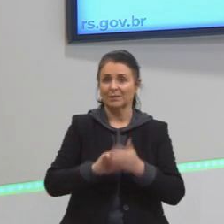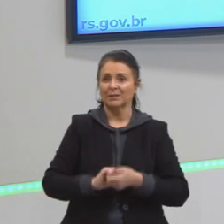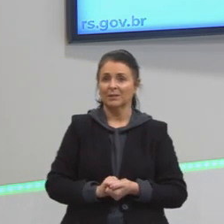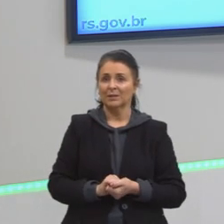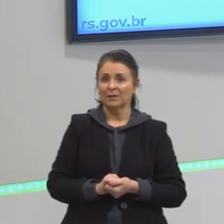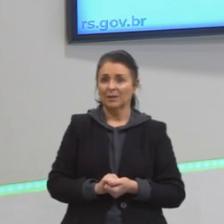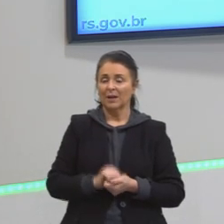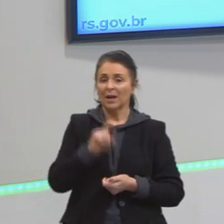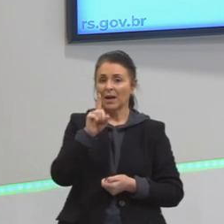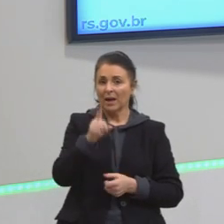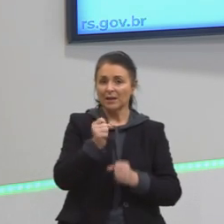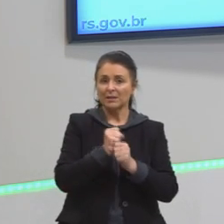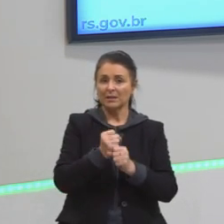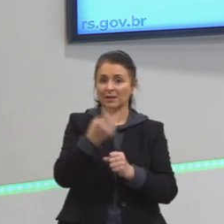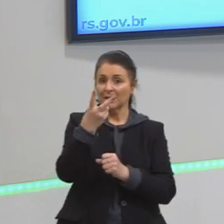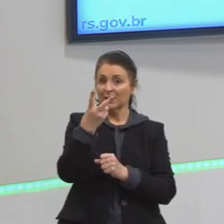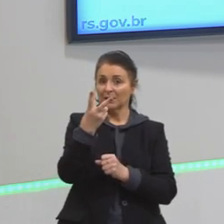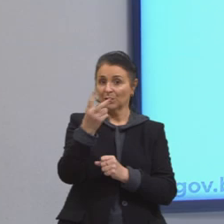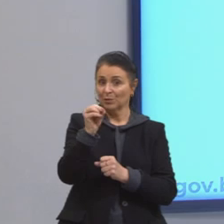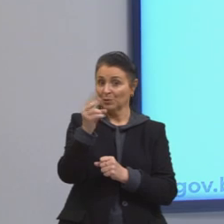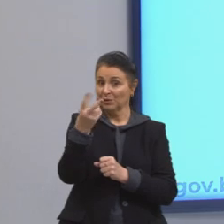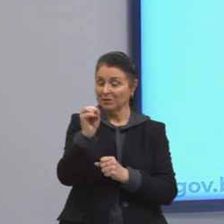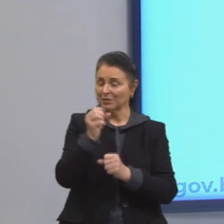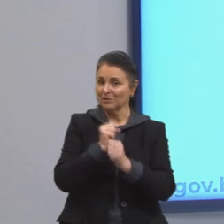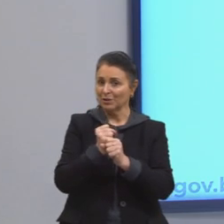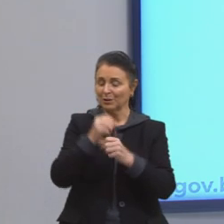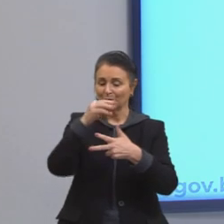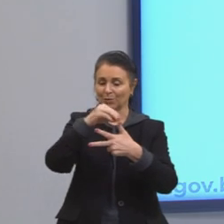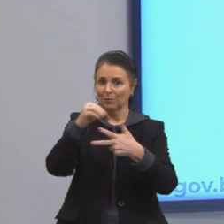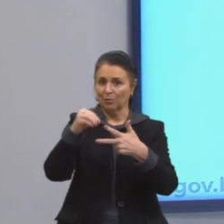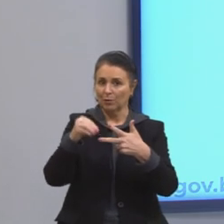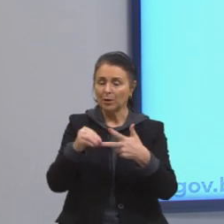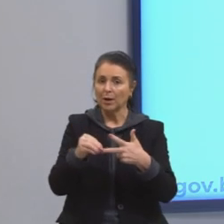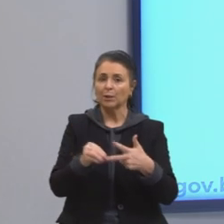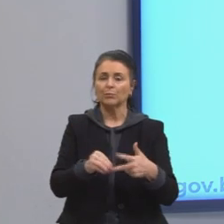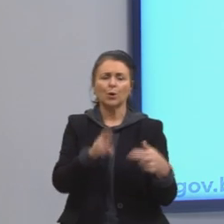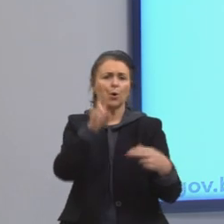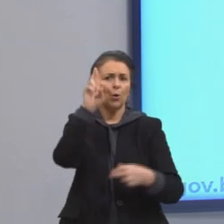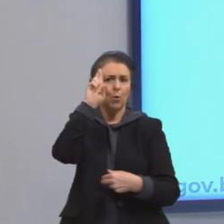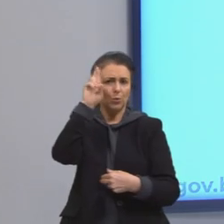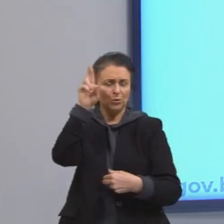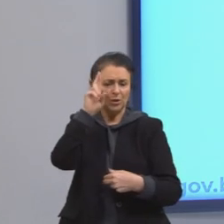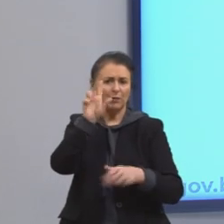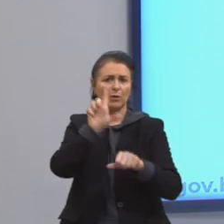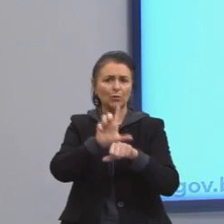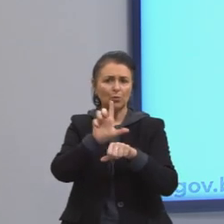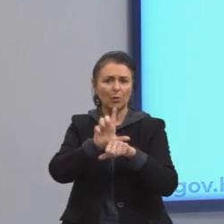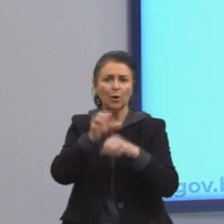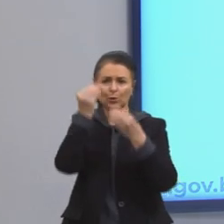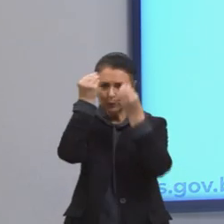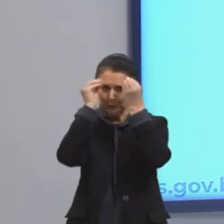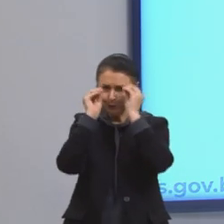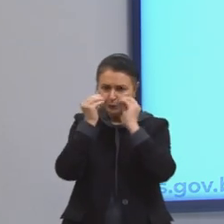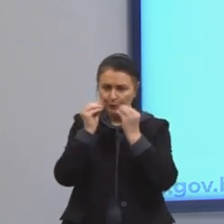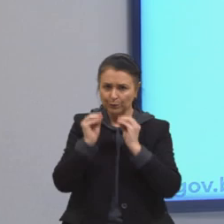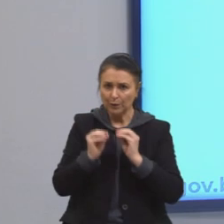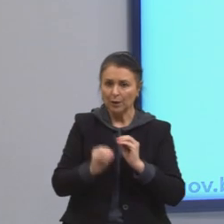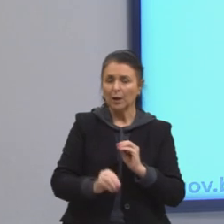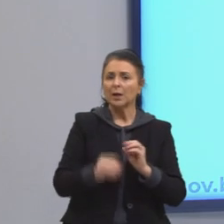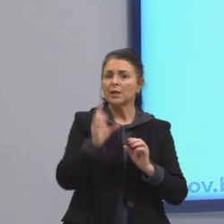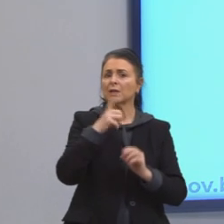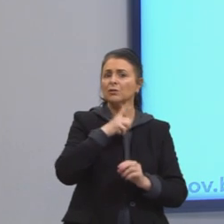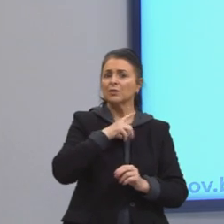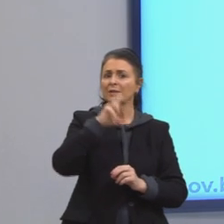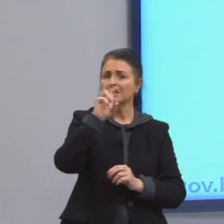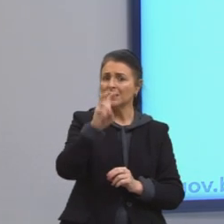Essa aqui é do Enem de 2020. O gerente de uma loja de cosméticos colocou à venda cinco diferentes tipos